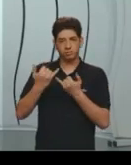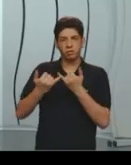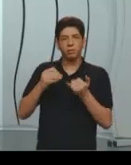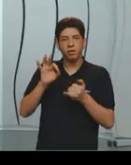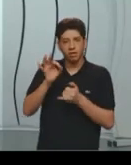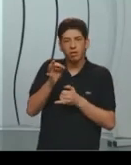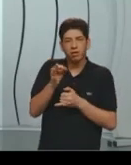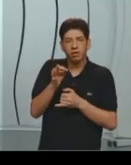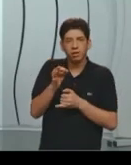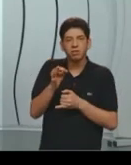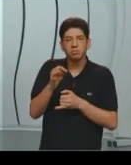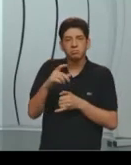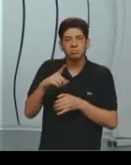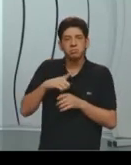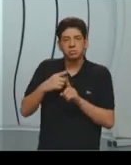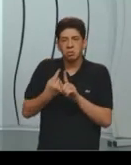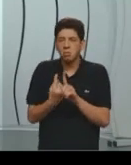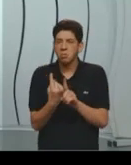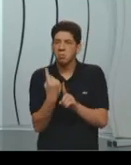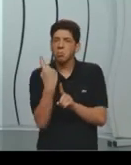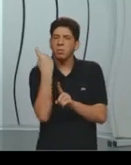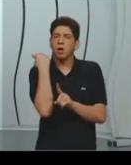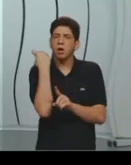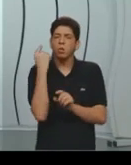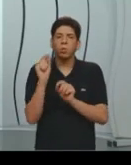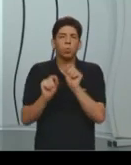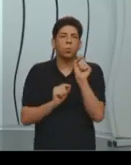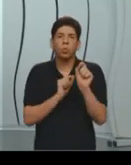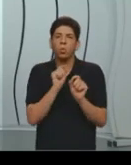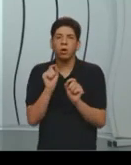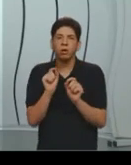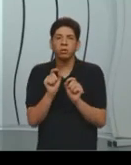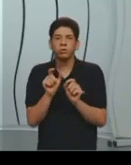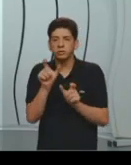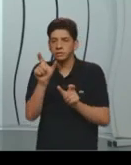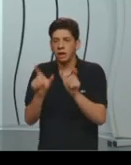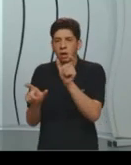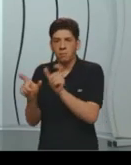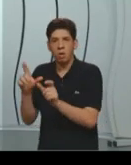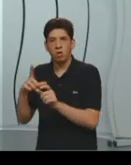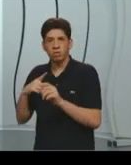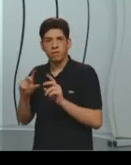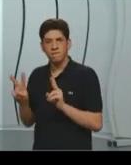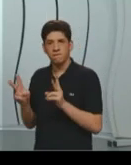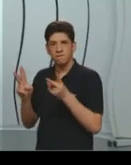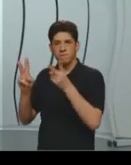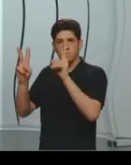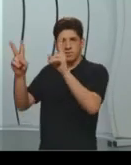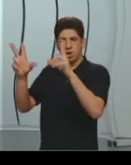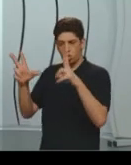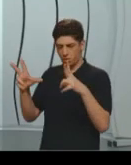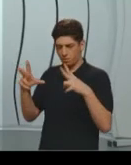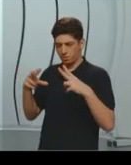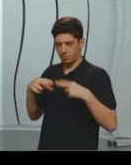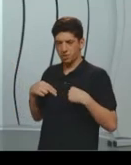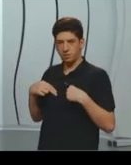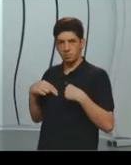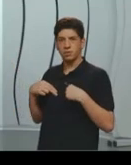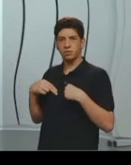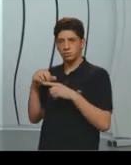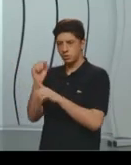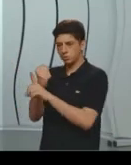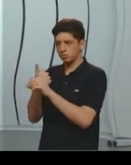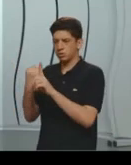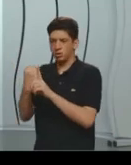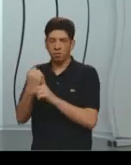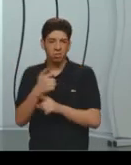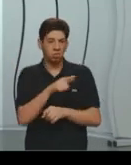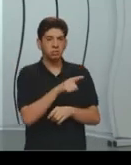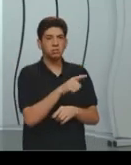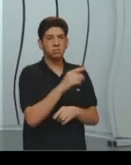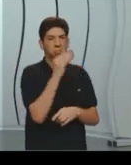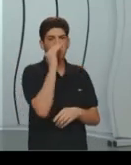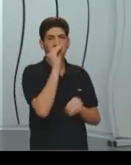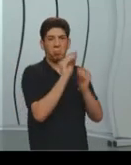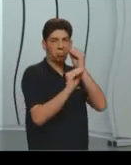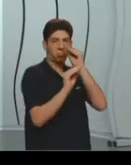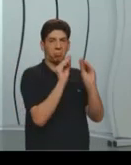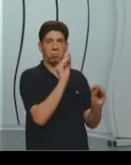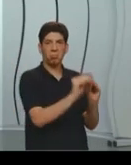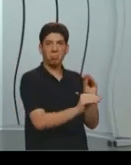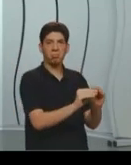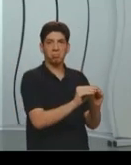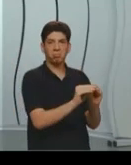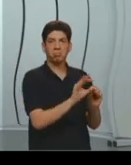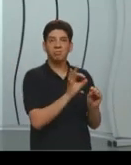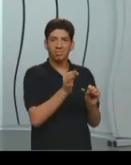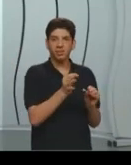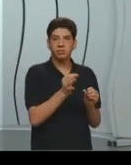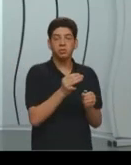existia uma lógica de você ter pessoas que têm privilégios dentro da sociedade, e outras não. Por exemplo, a pessoa, quando você fala da família